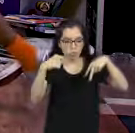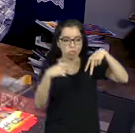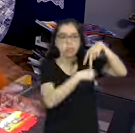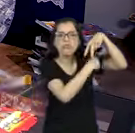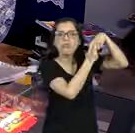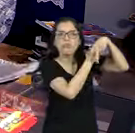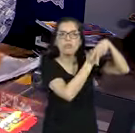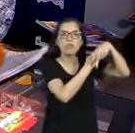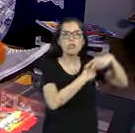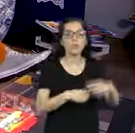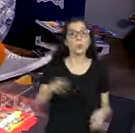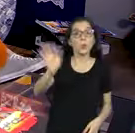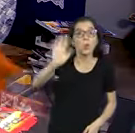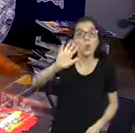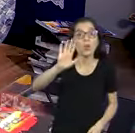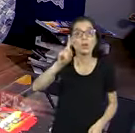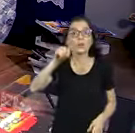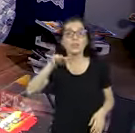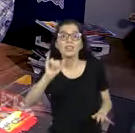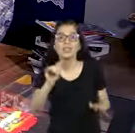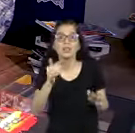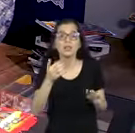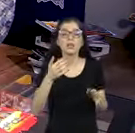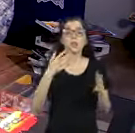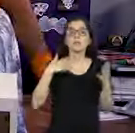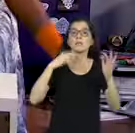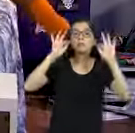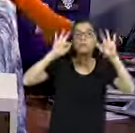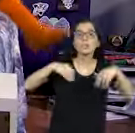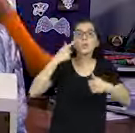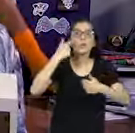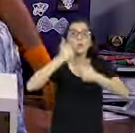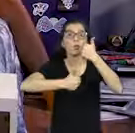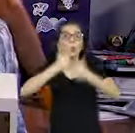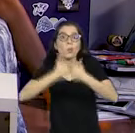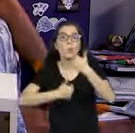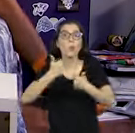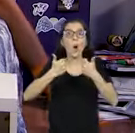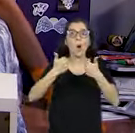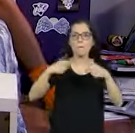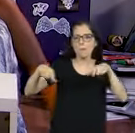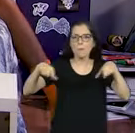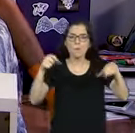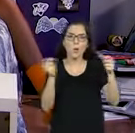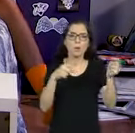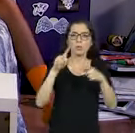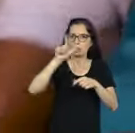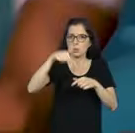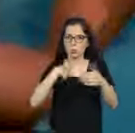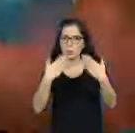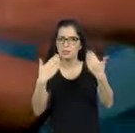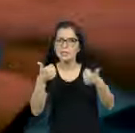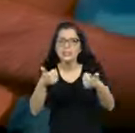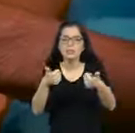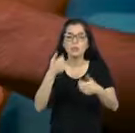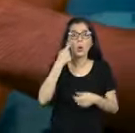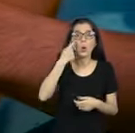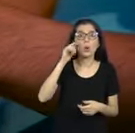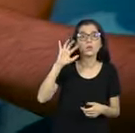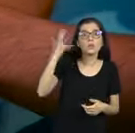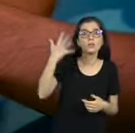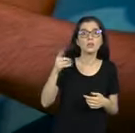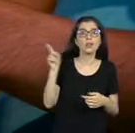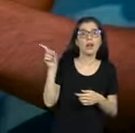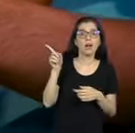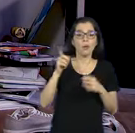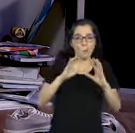Oi, tava esperando o fim do jogo pra falar contigo. Você viu aquele lance sensacional no final do jogo? Muito bom, foi